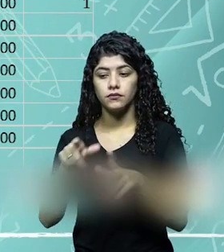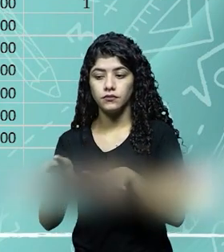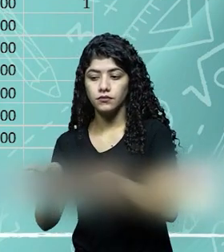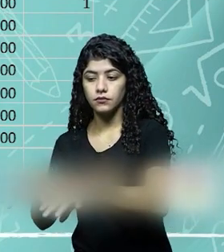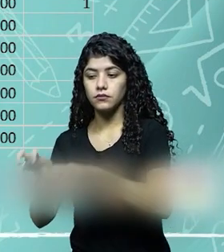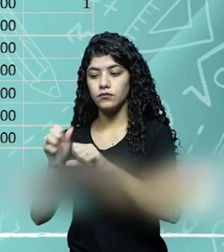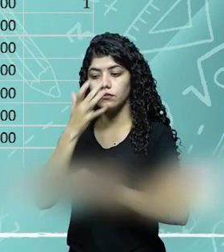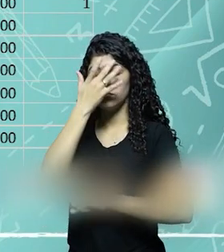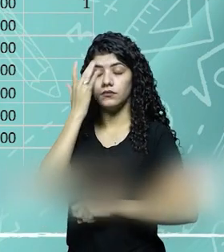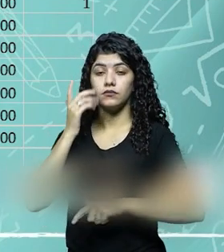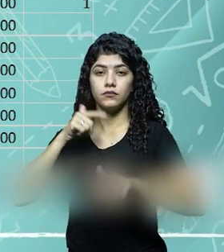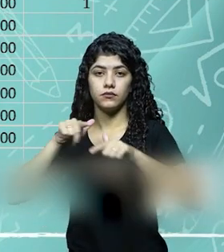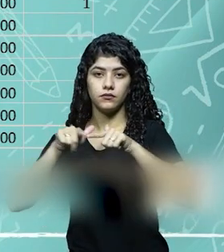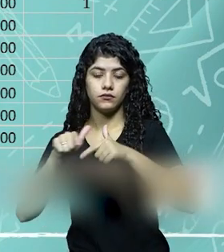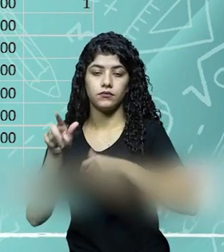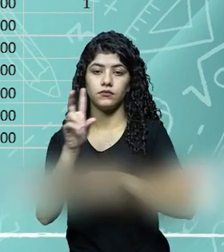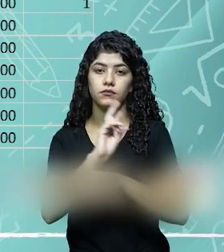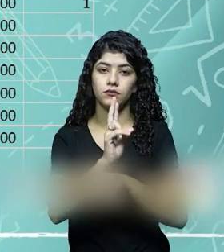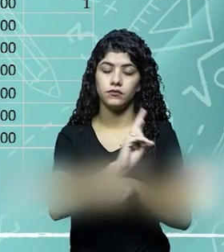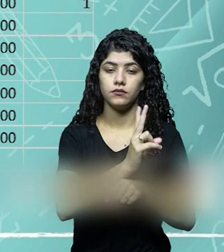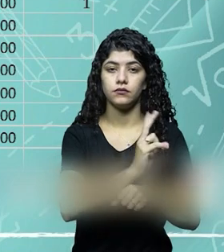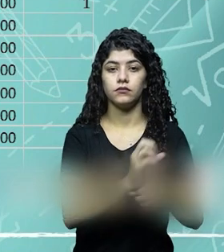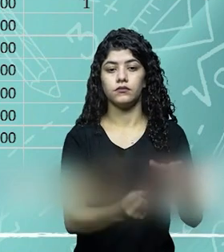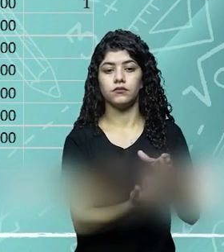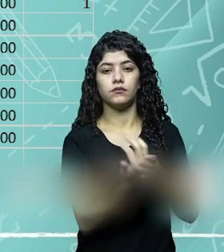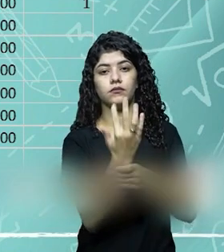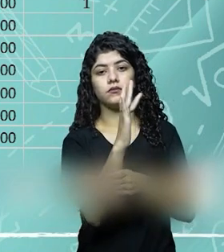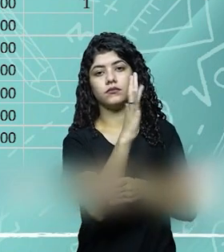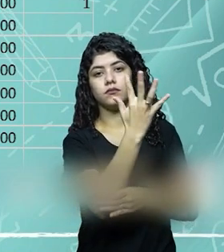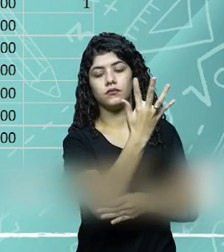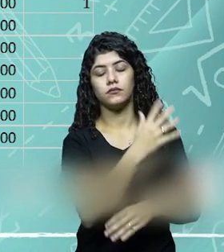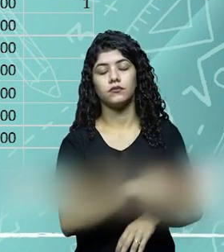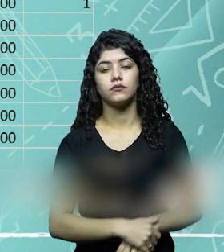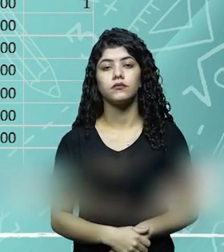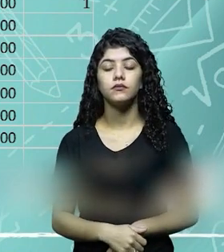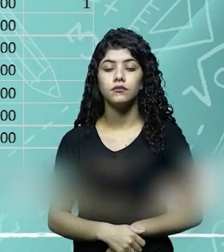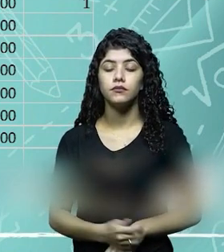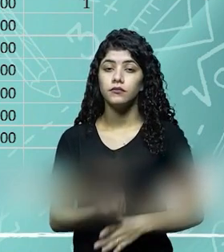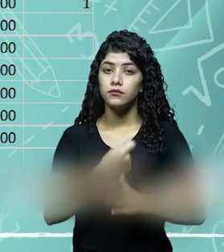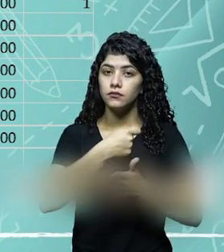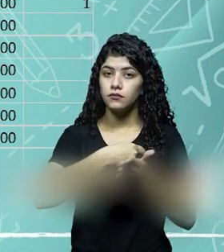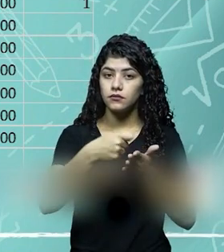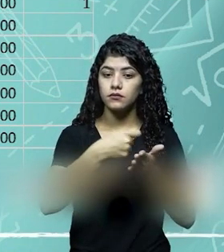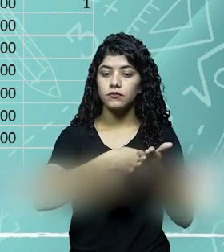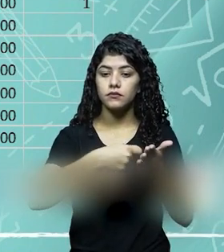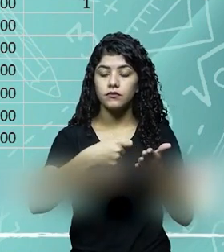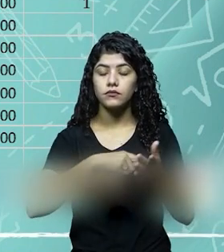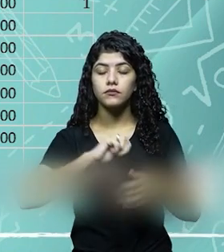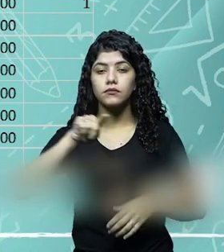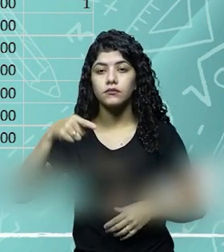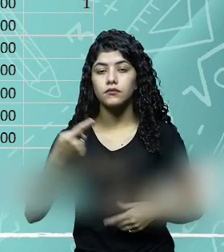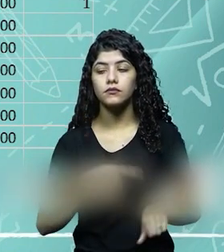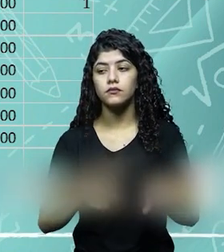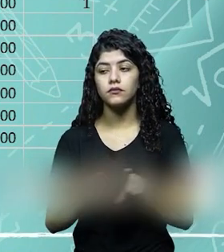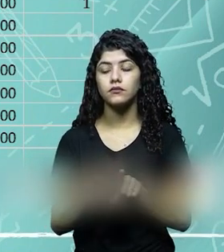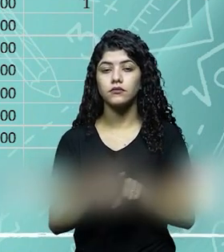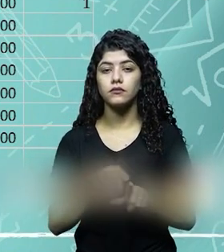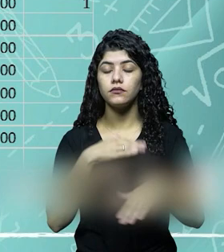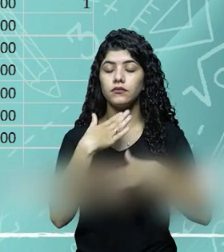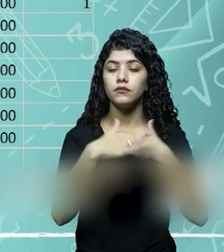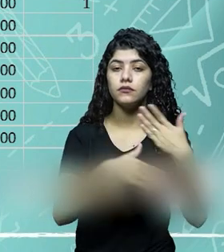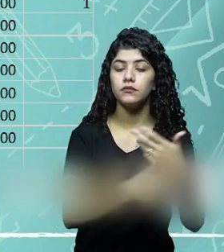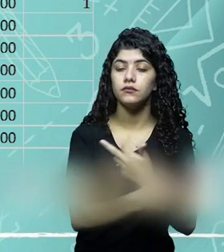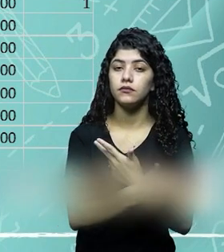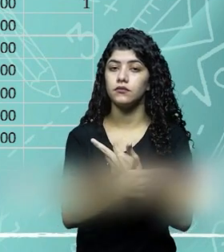de obra foi o que? Para cuidar da planta, então agrega o valor no ativo biológico, registra nessa conta, depois teve o que? Uma